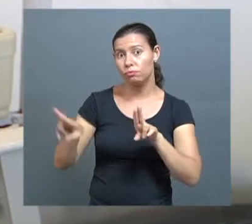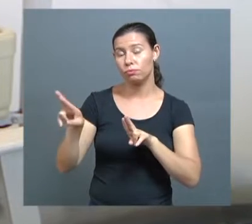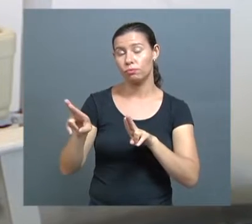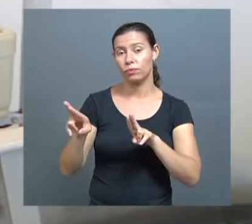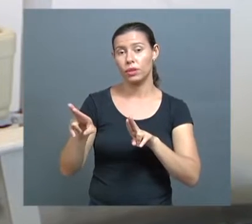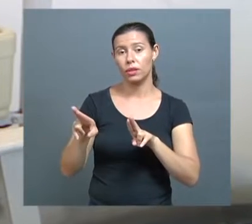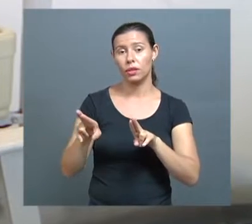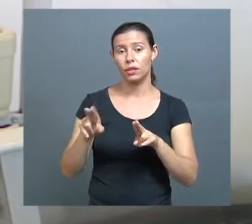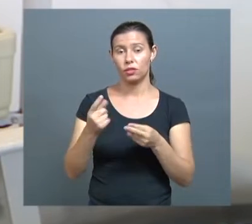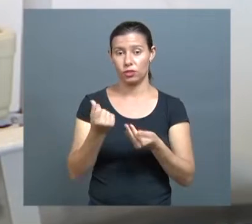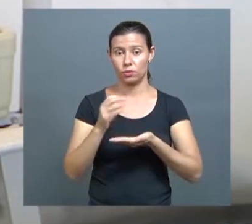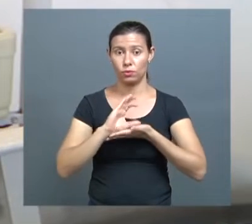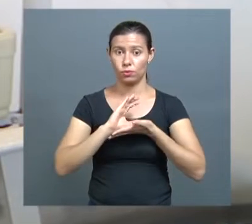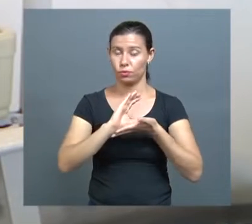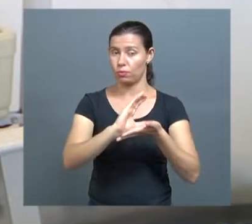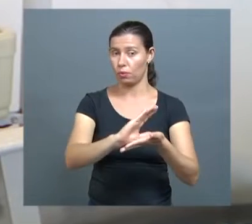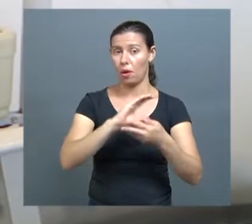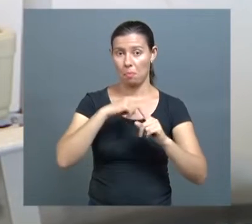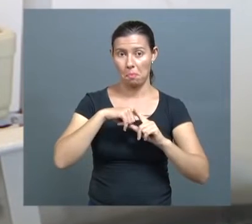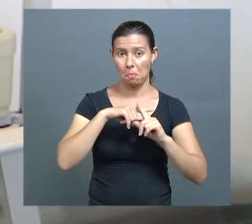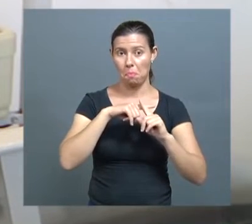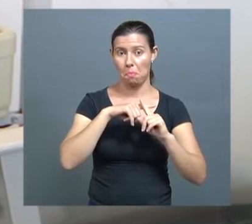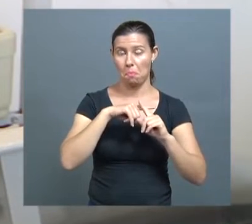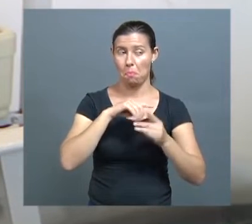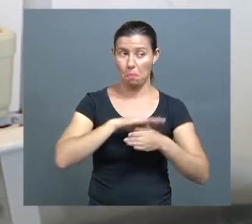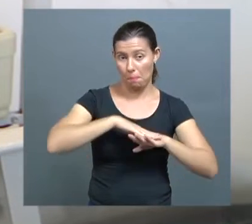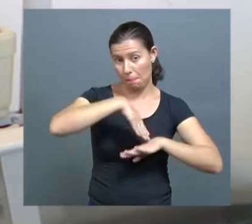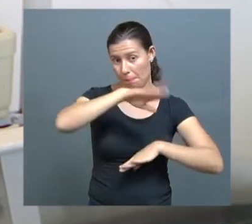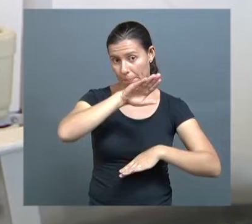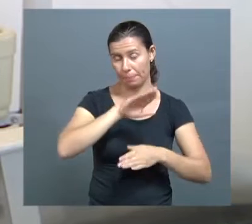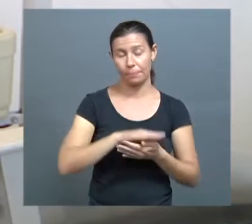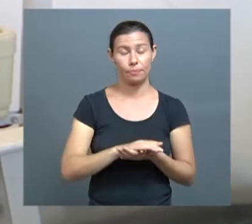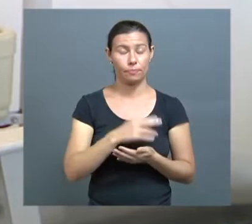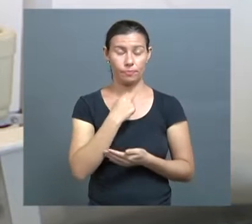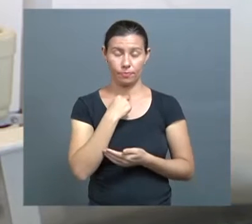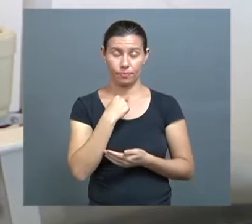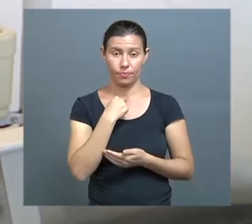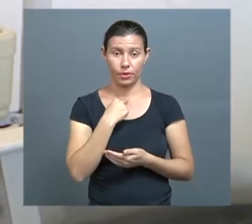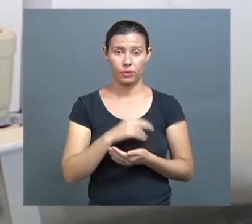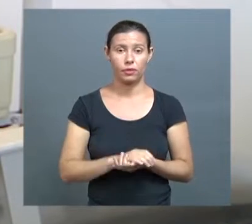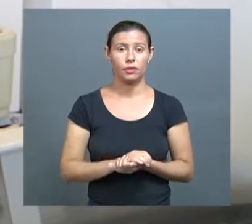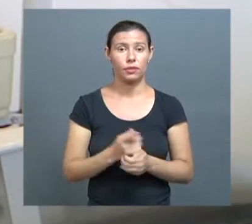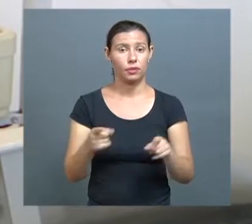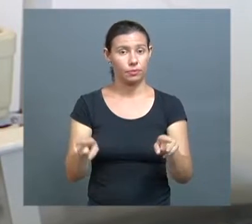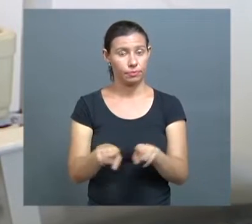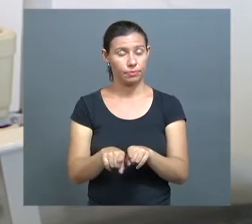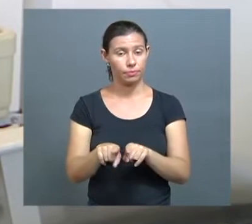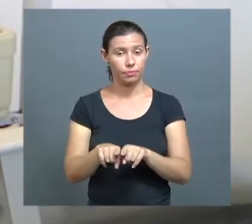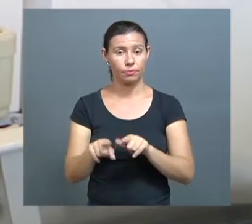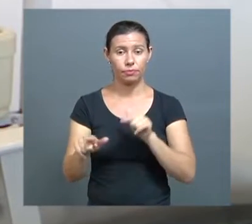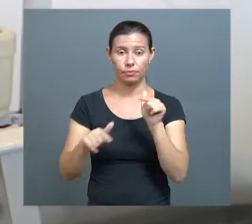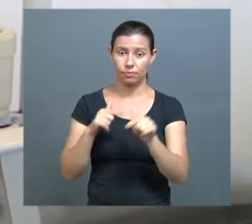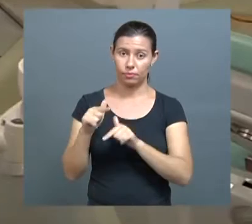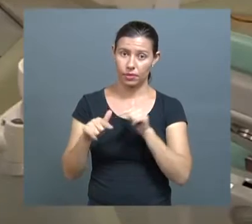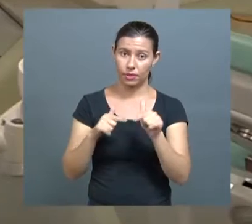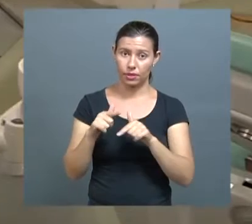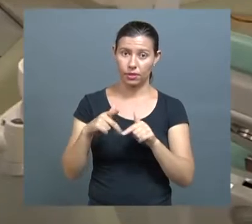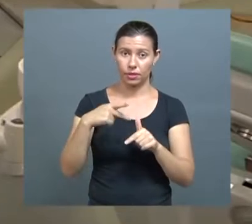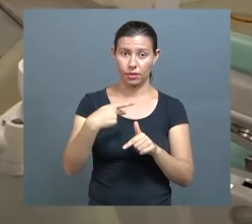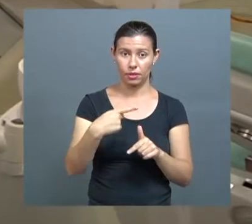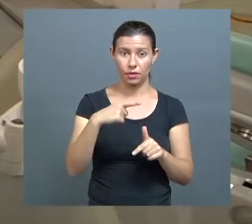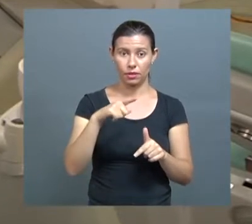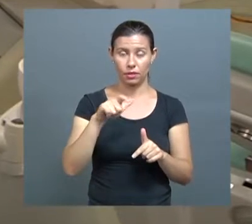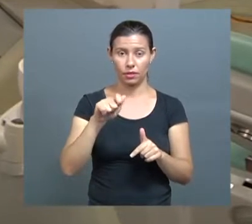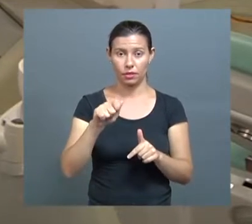rendimento, esse adicional, e também em função disso, ele não pode trabalhar em regime de plantão. O